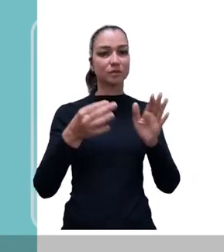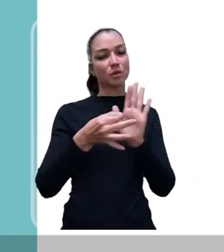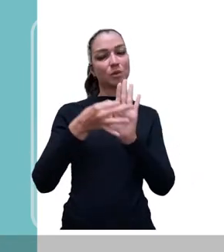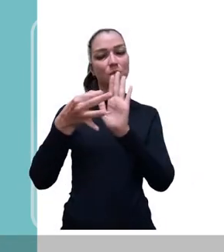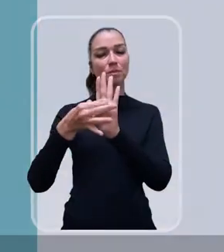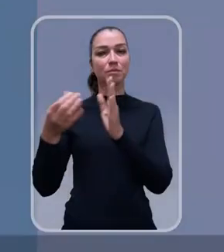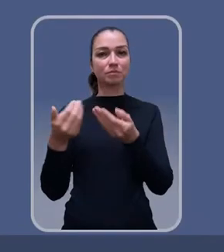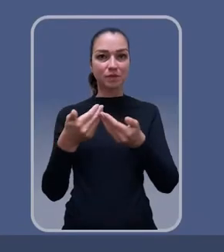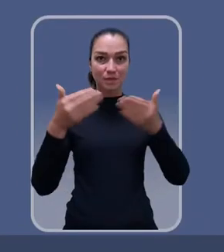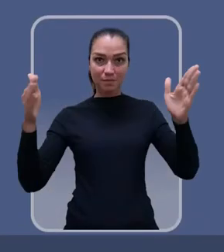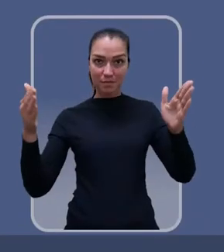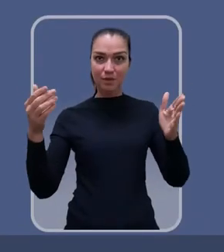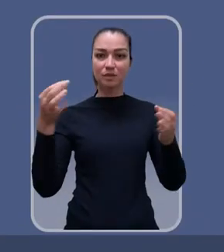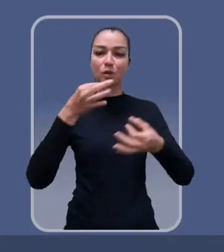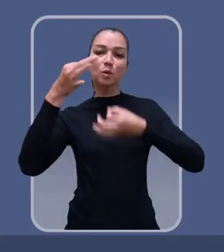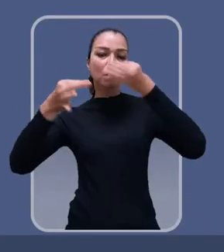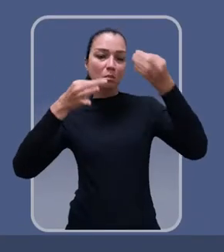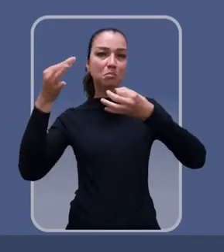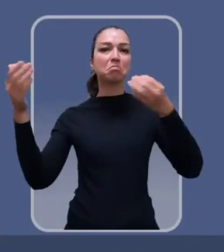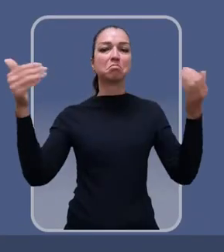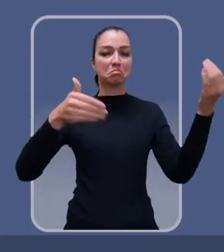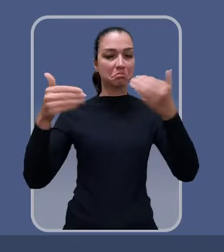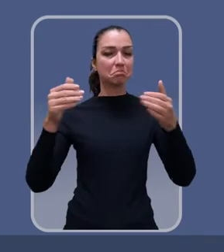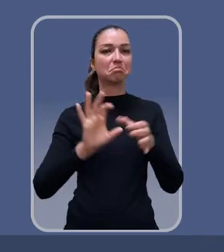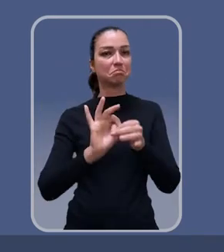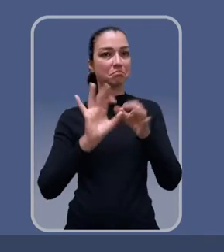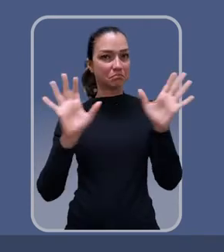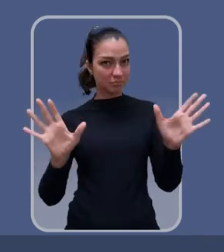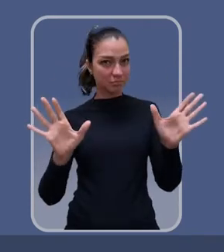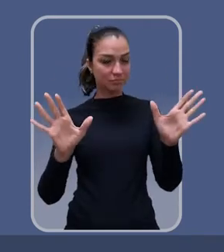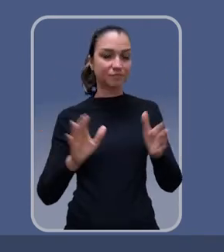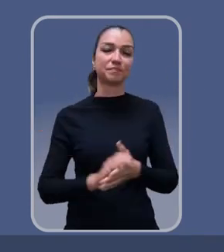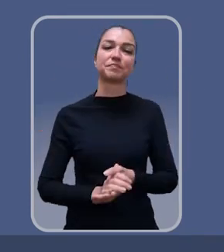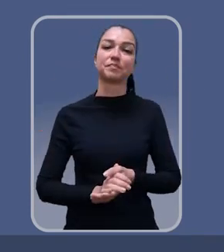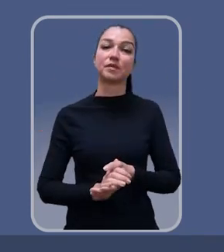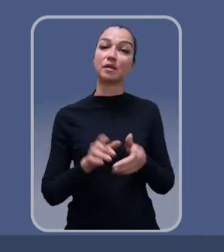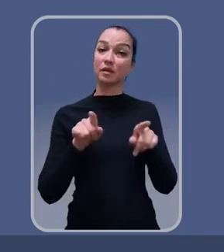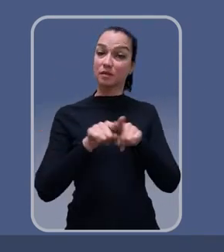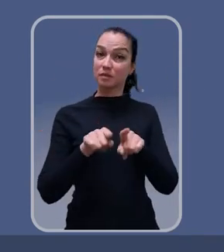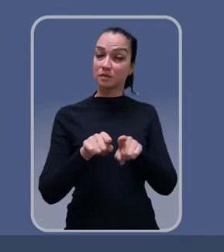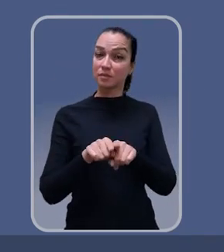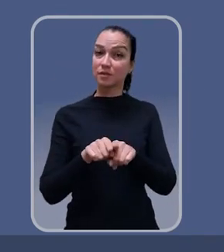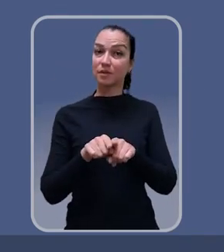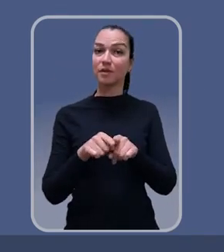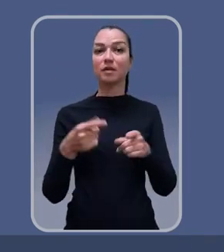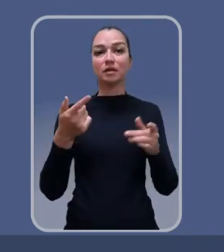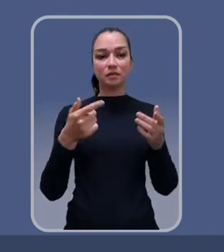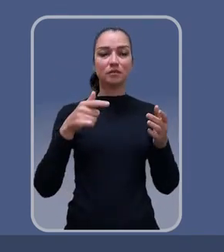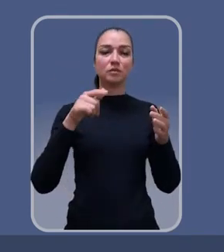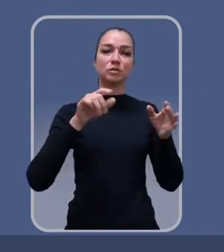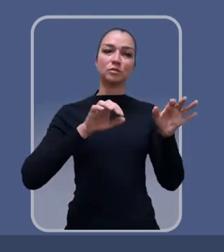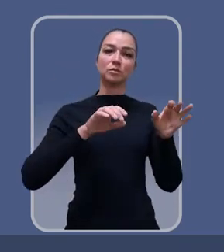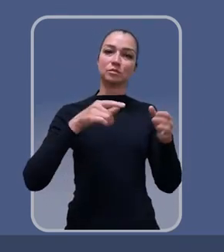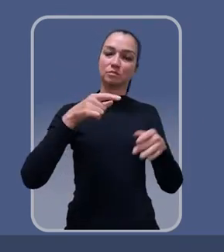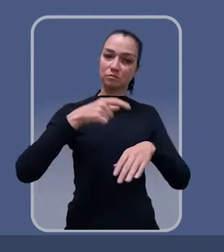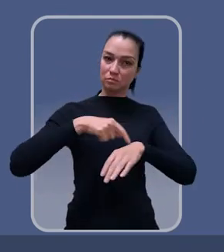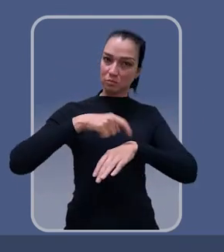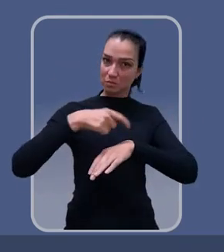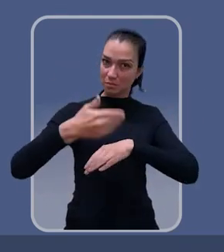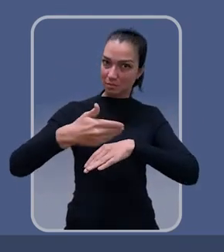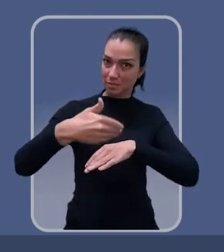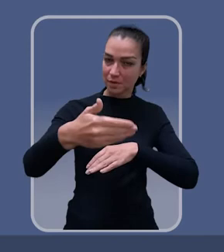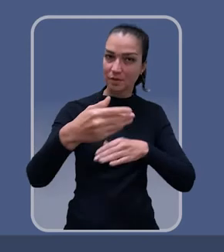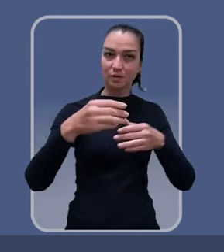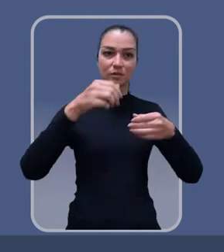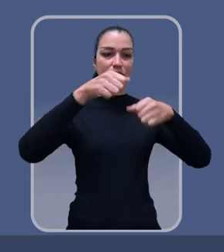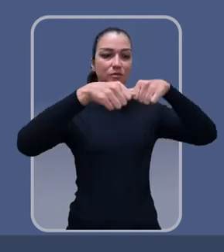também estará aberta uma consulta pública, onde todos podem participar. Veja que também estaremos disponibilizando, ao longo de todo o